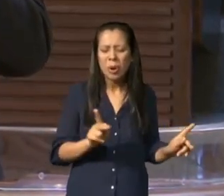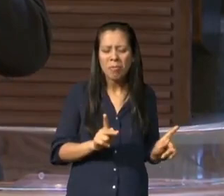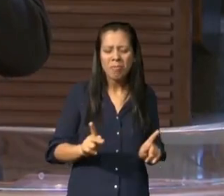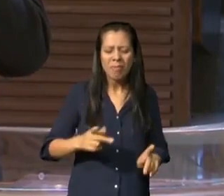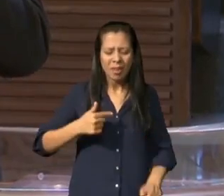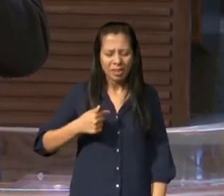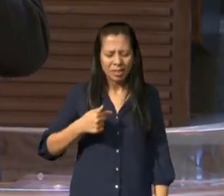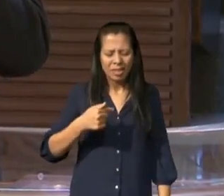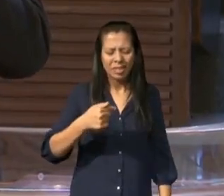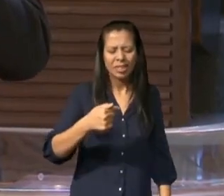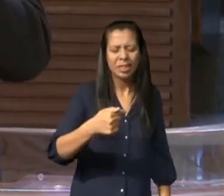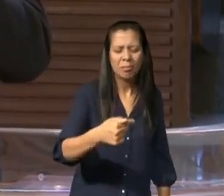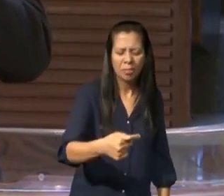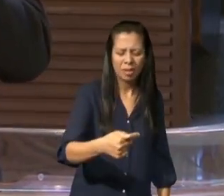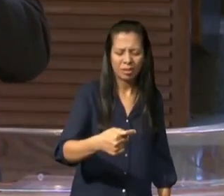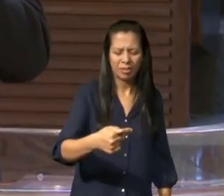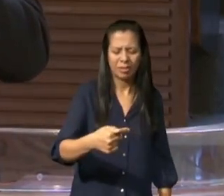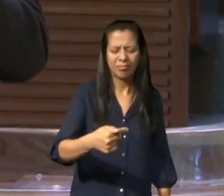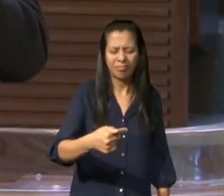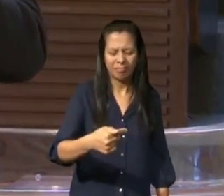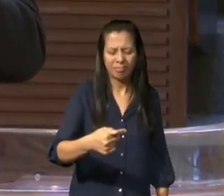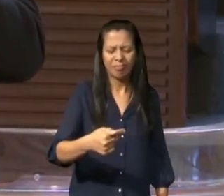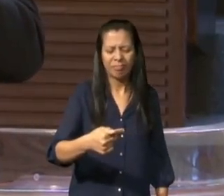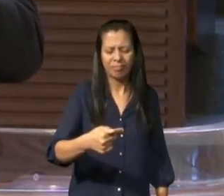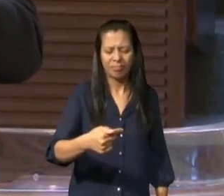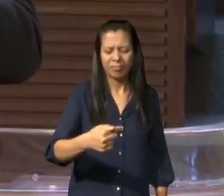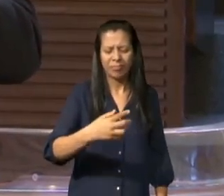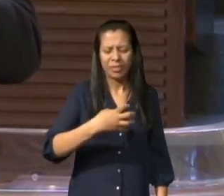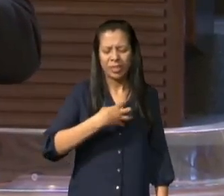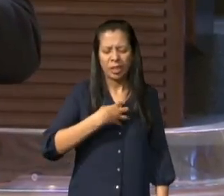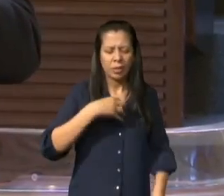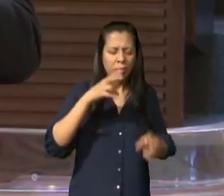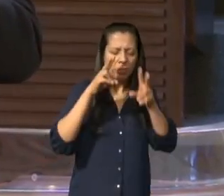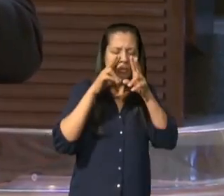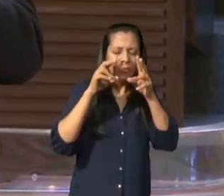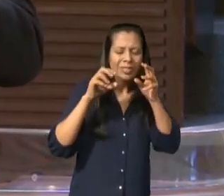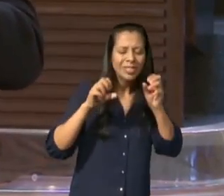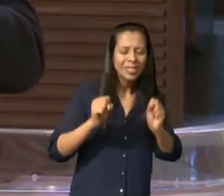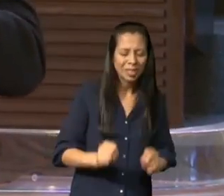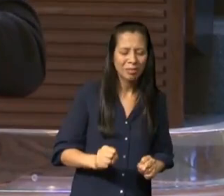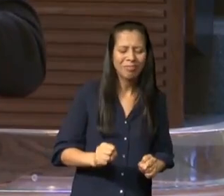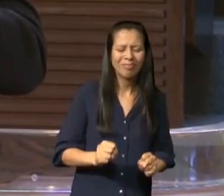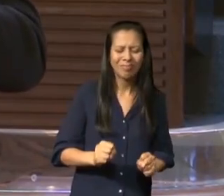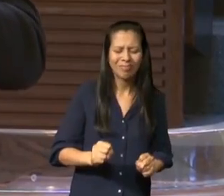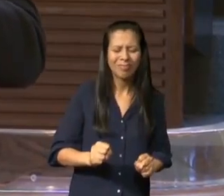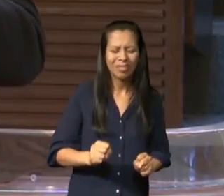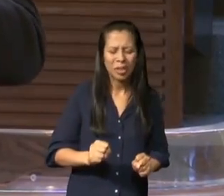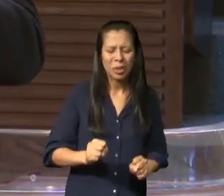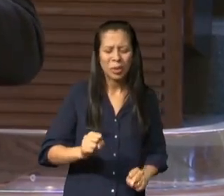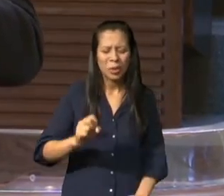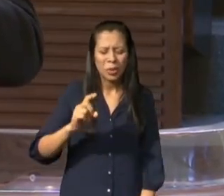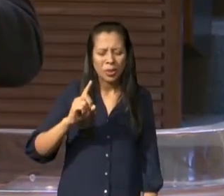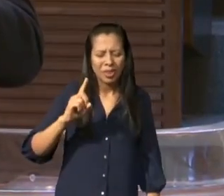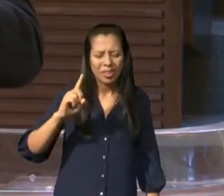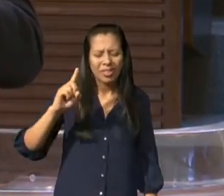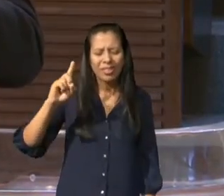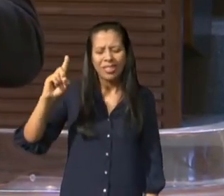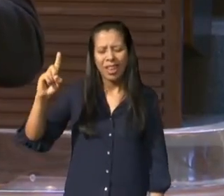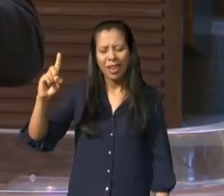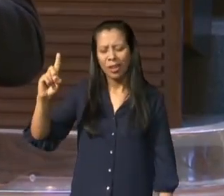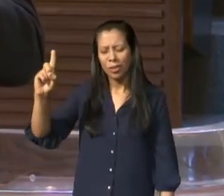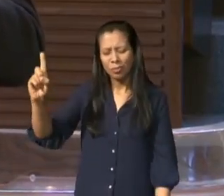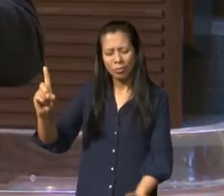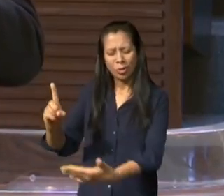teu espírito sejamos testemunhas vivas do teu amor e da tua graça nós pedimos